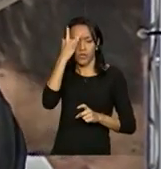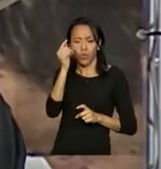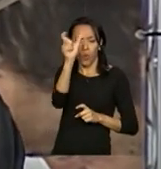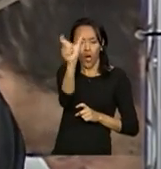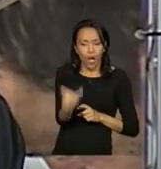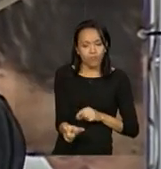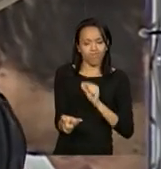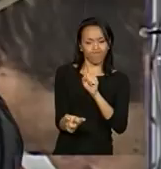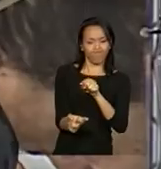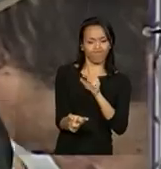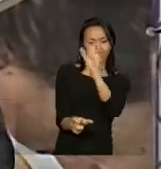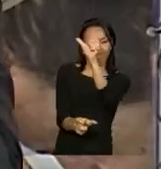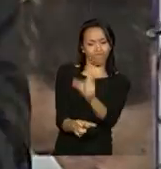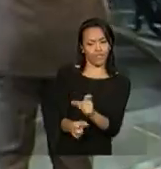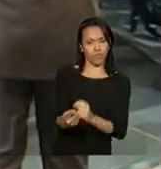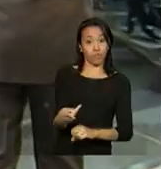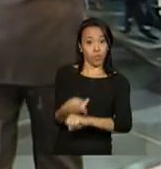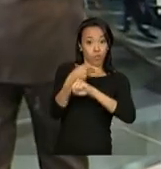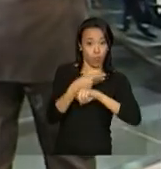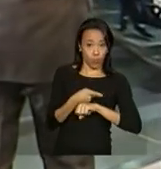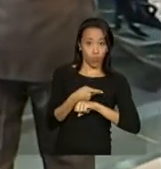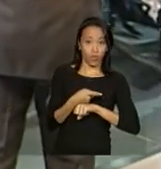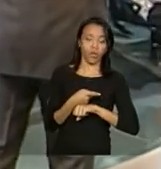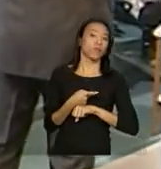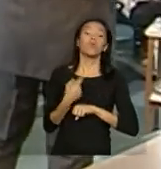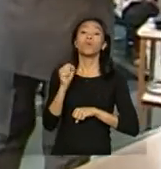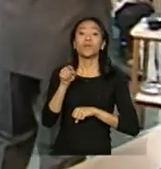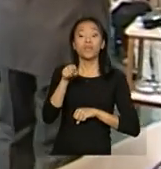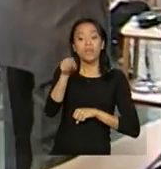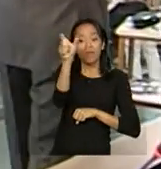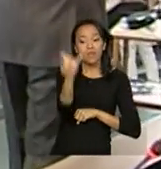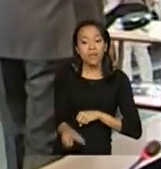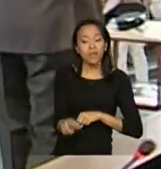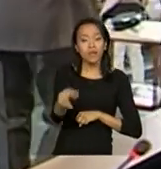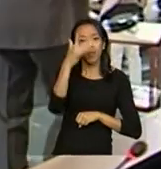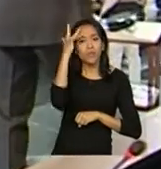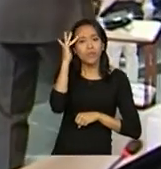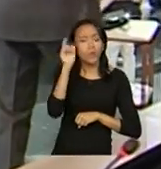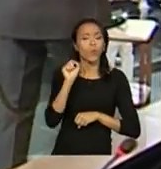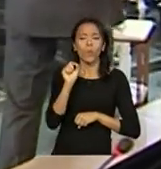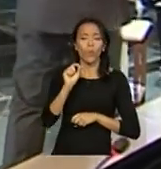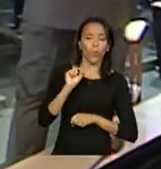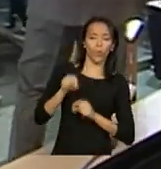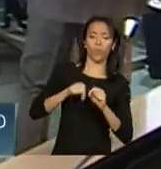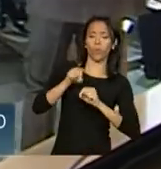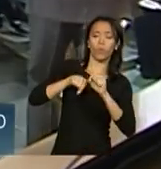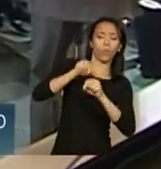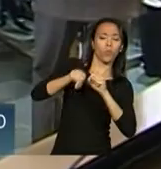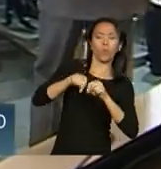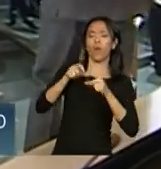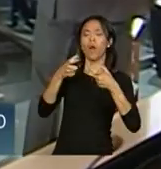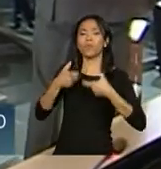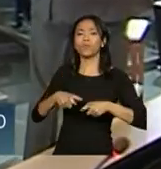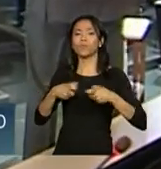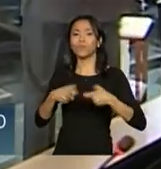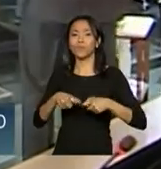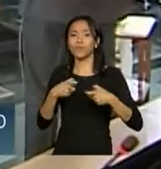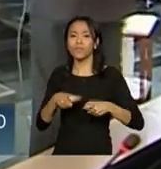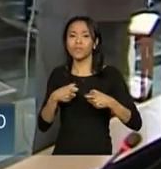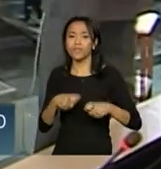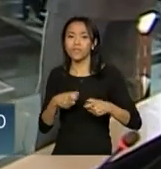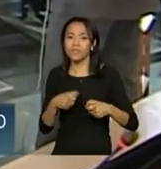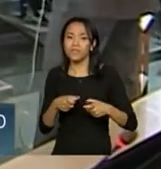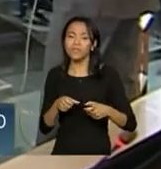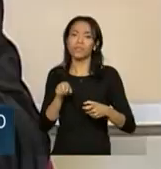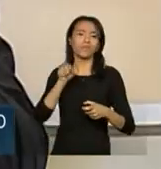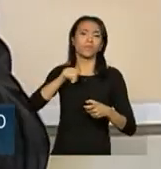diante do paciente que nos procura, buscar naquele paciente, onde está, ali, o cantinho, pedacinho dentro